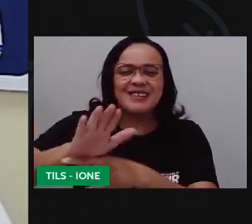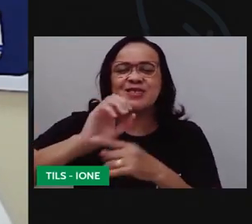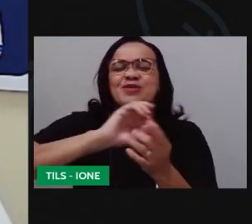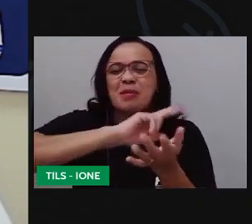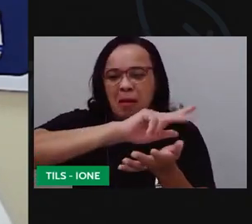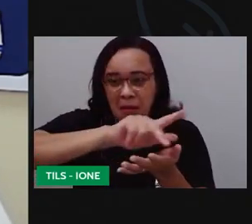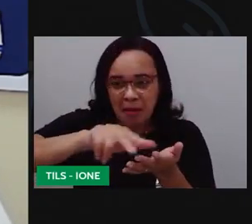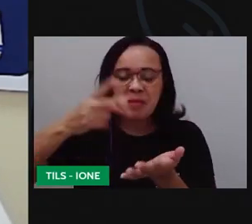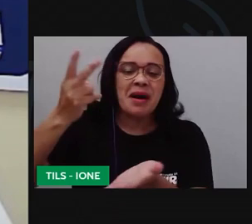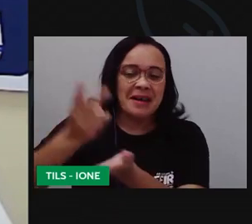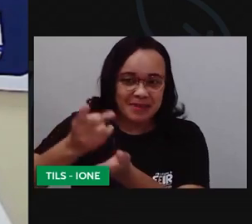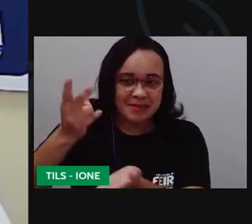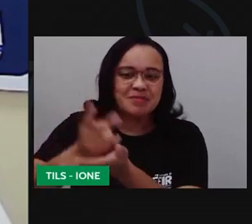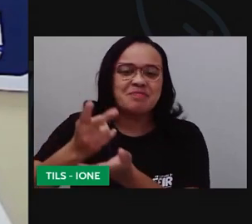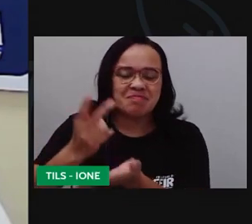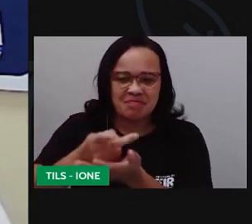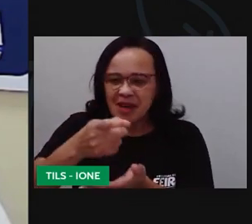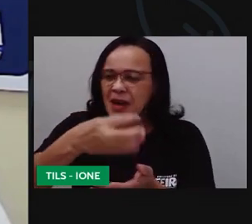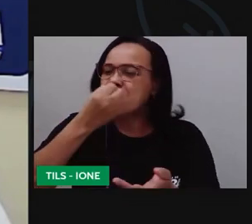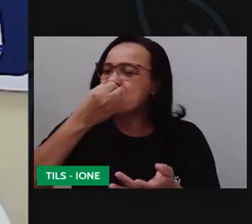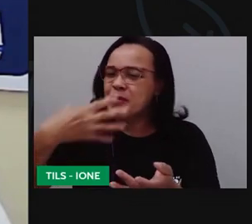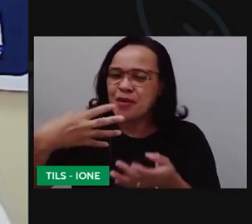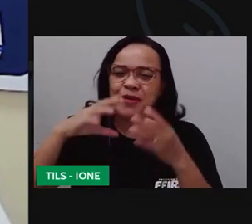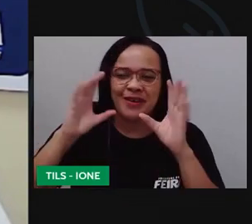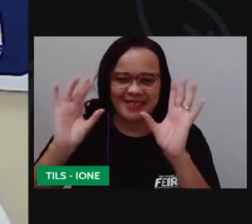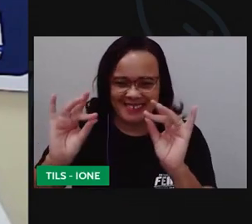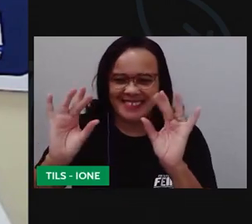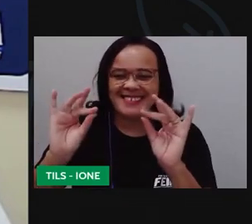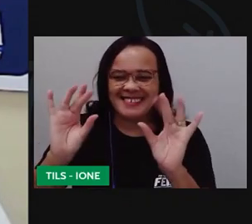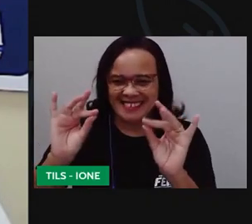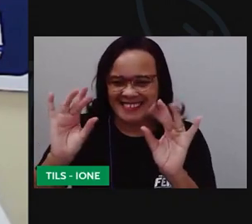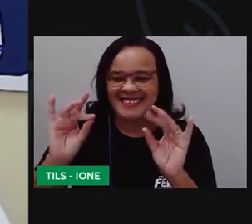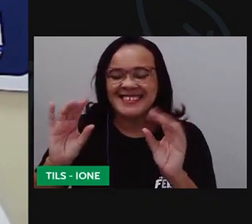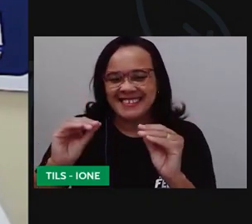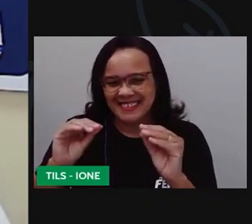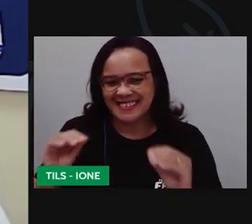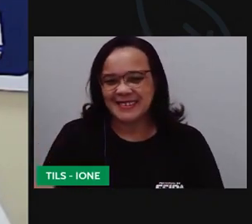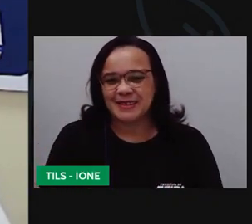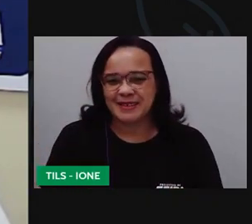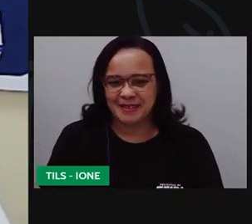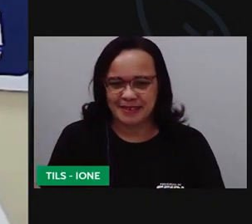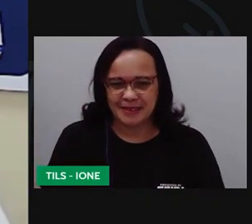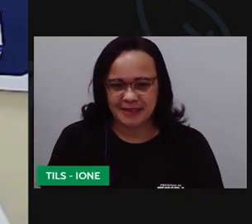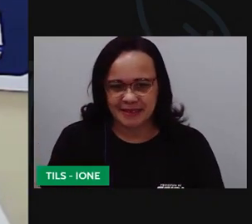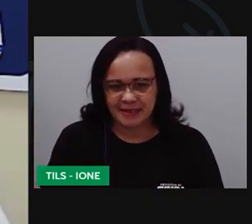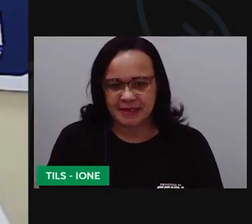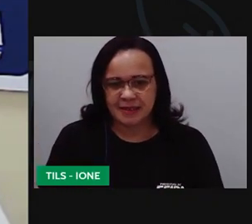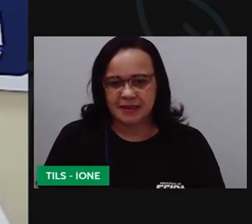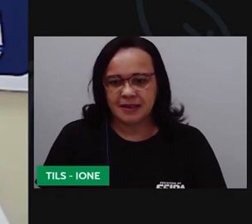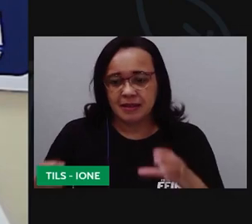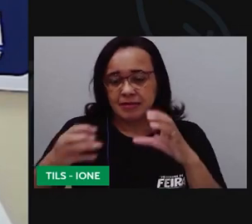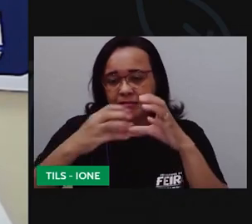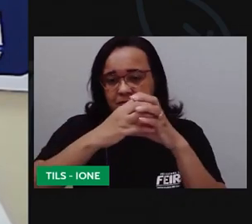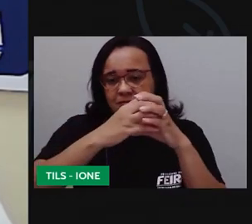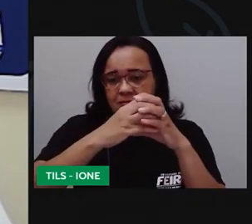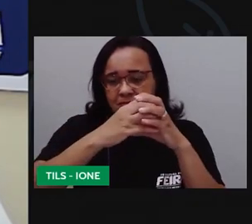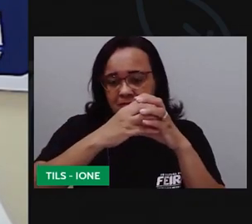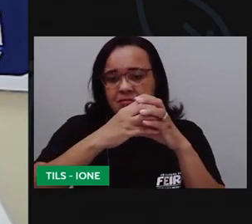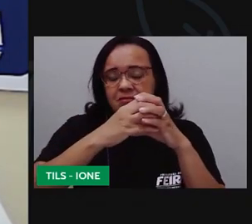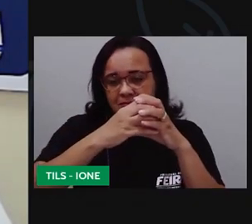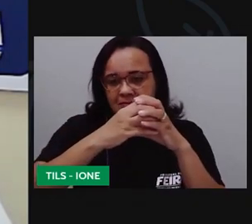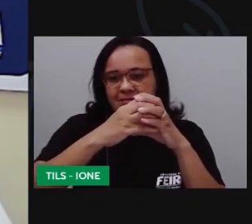né? a fita adesiva aí o que que eu faço ó? venho aqui no cantinho e boto um pedaço já